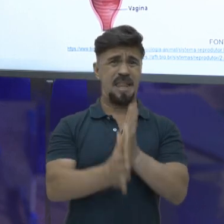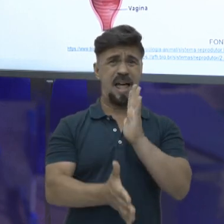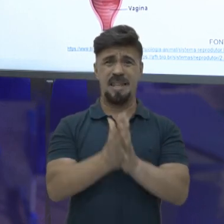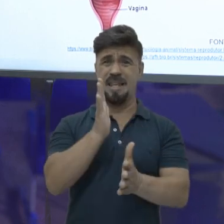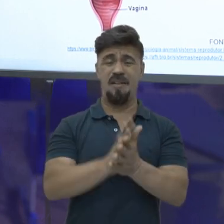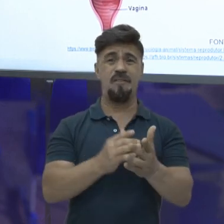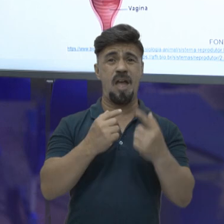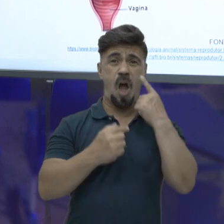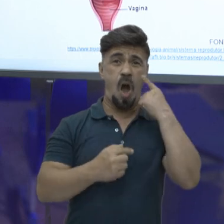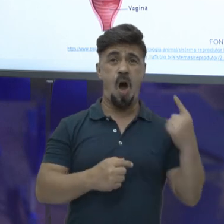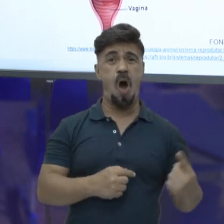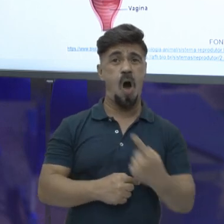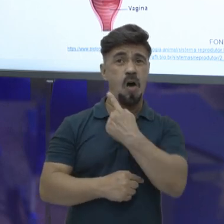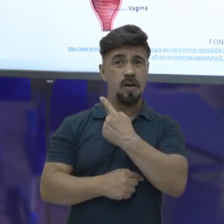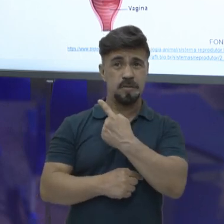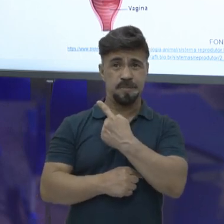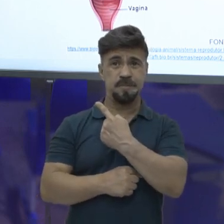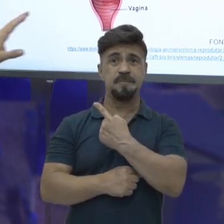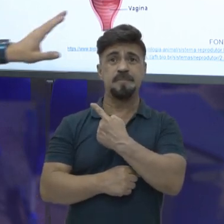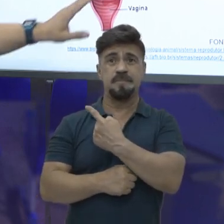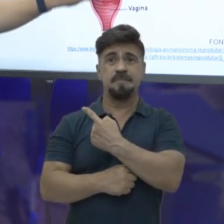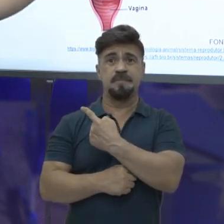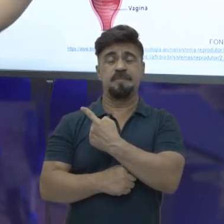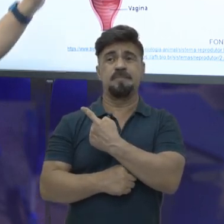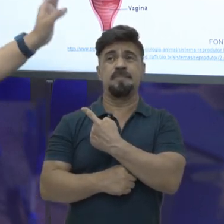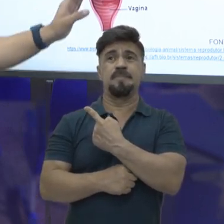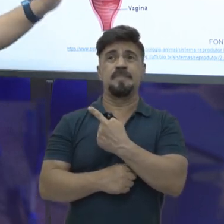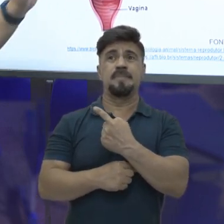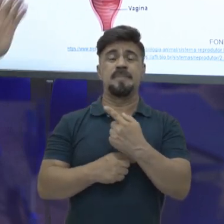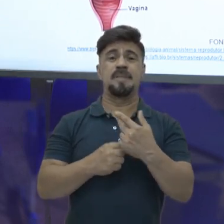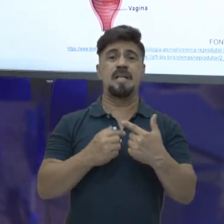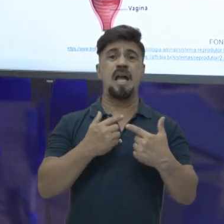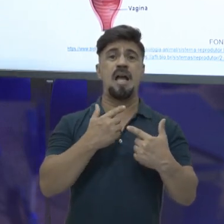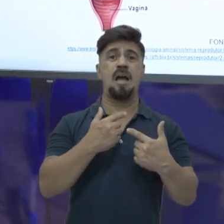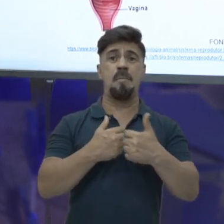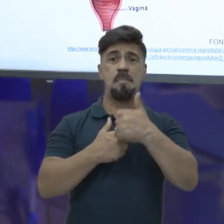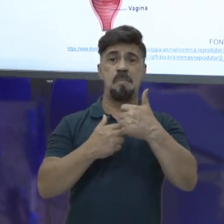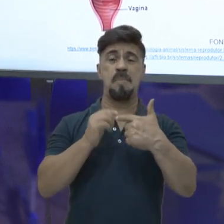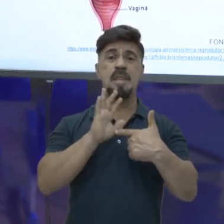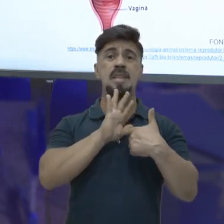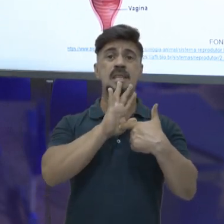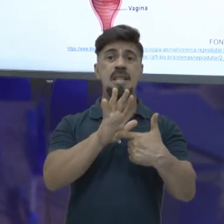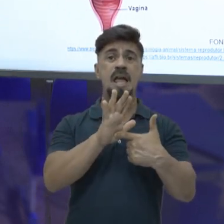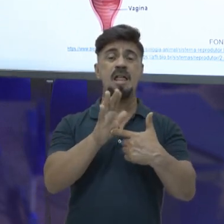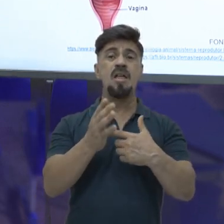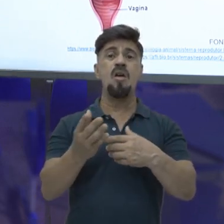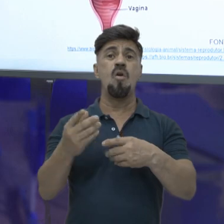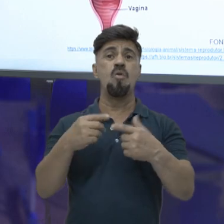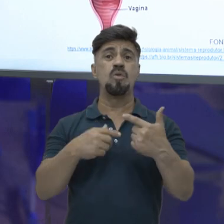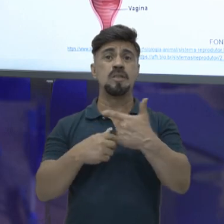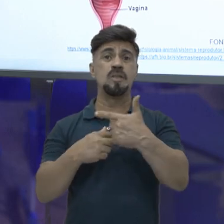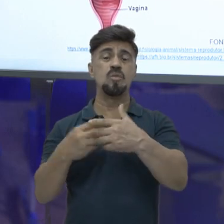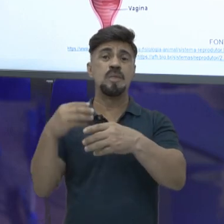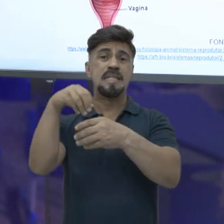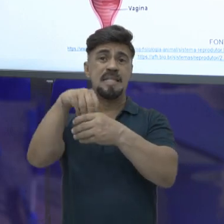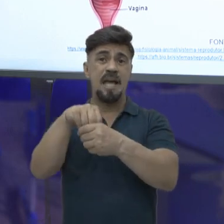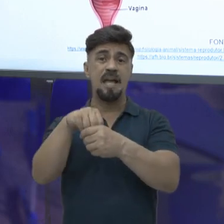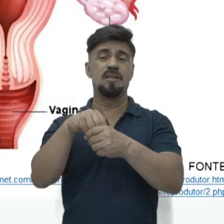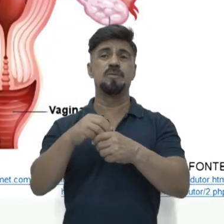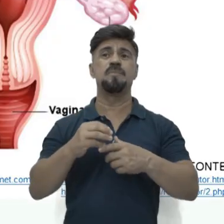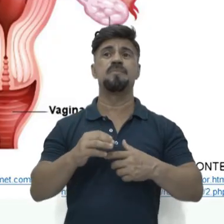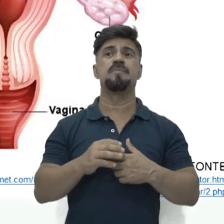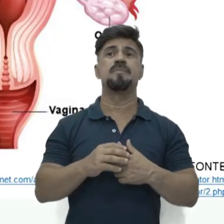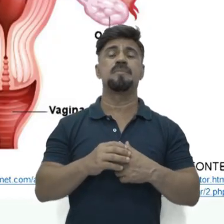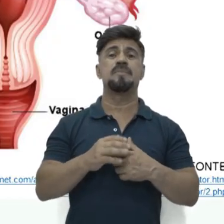Ó como ele é. Essa é a parte externa, e essa daqui é a parte interna. O triângulo em si não representa o órgão genital feminino.